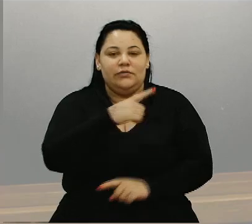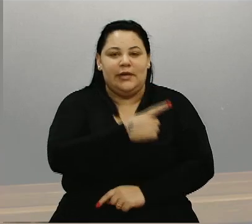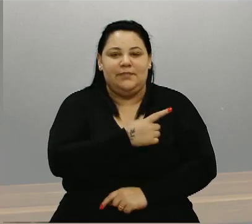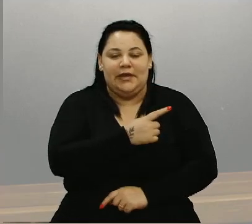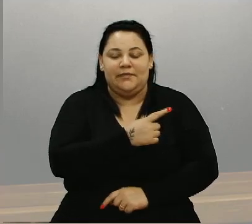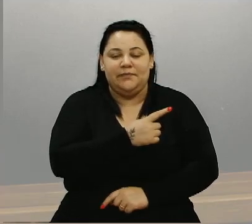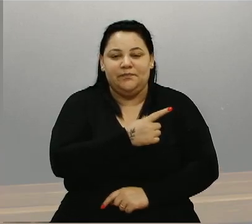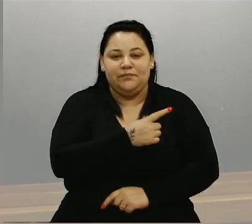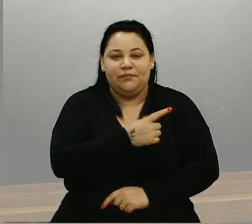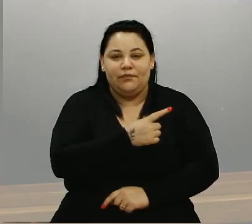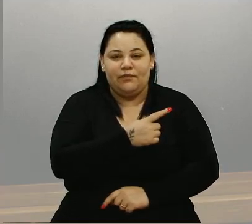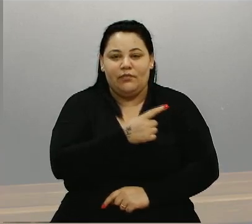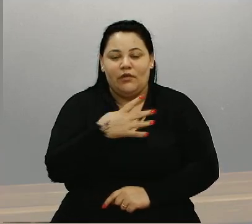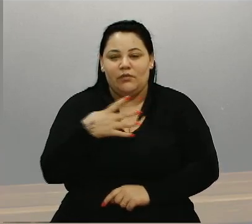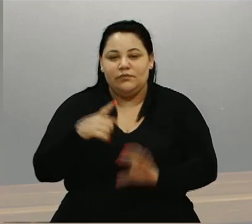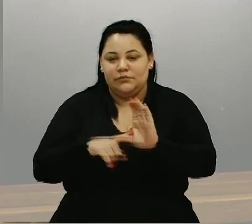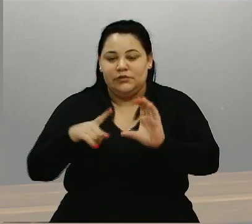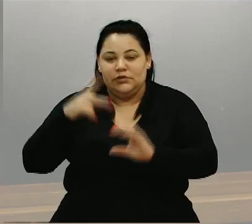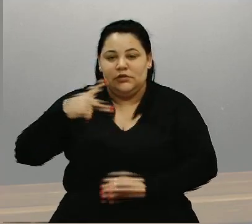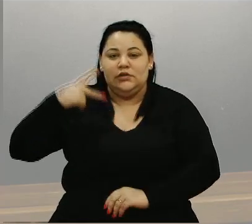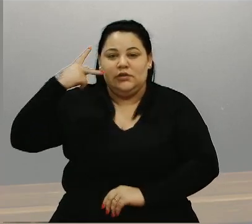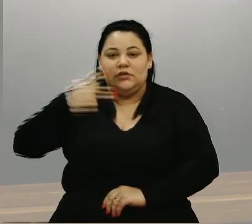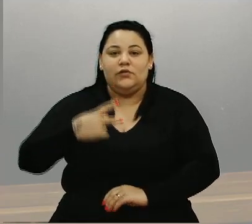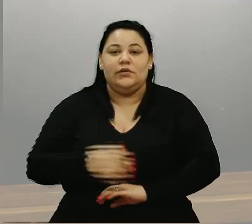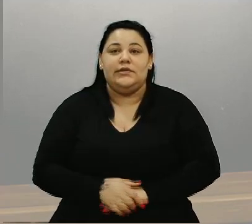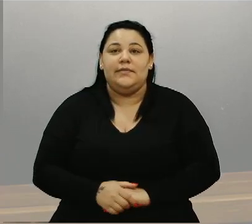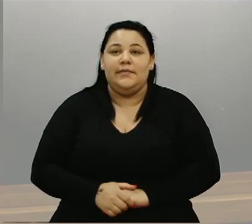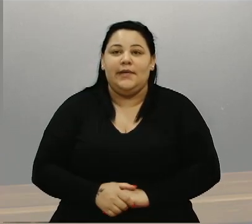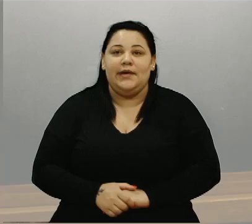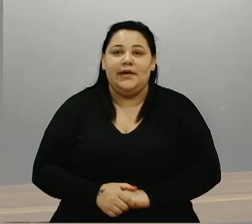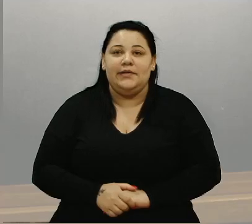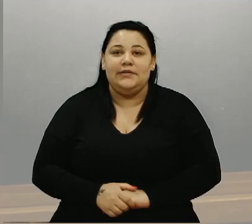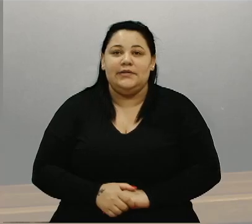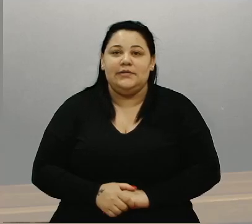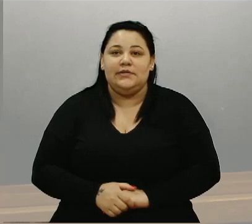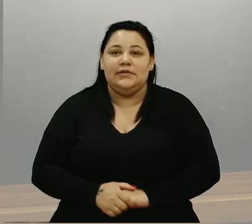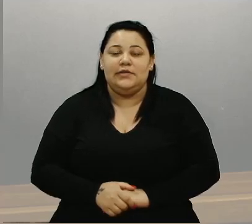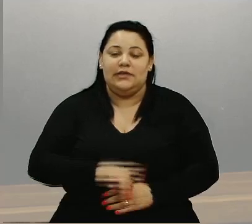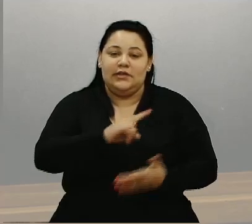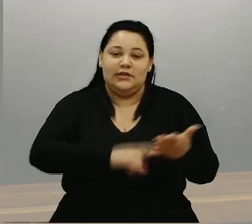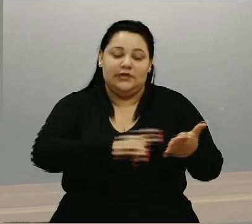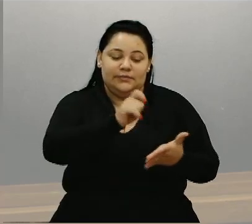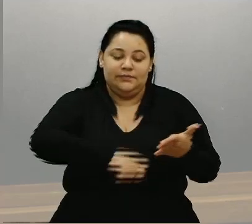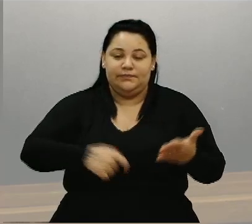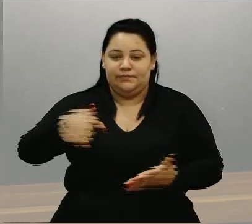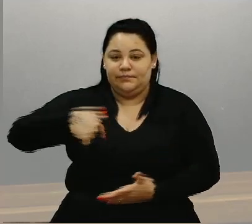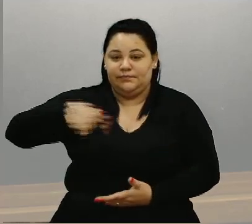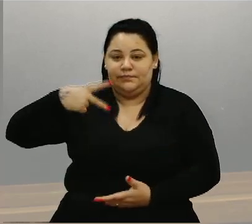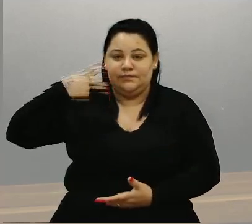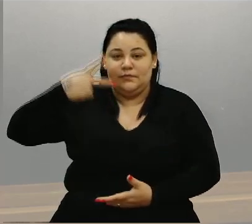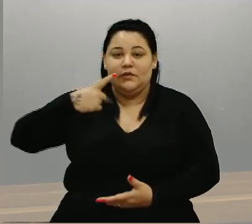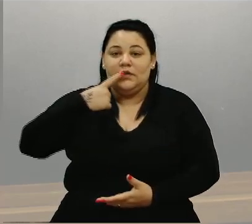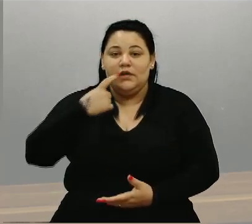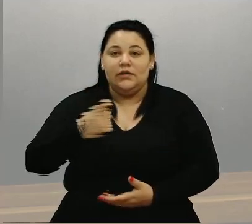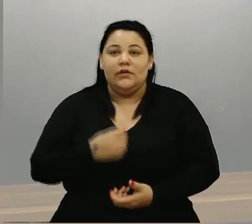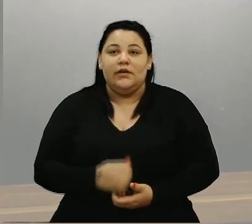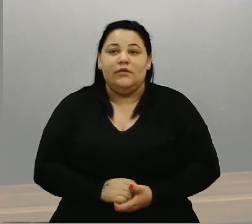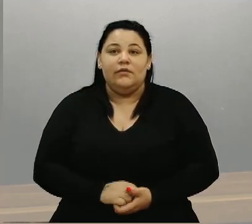134 da emancipação política, documento assinado por essa vereadora Rose Frigieri do PT.